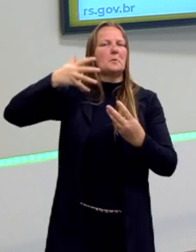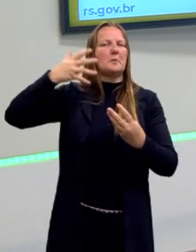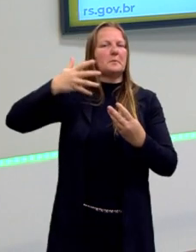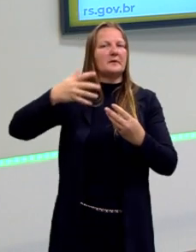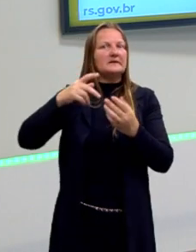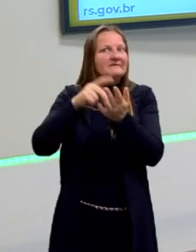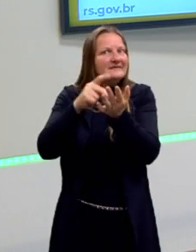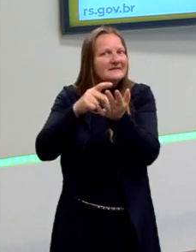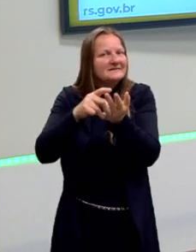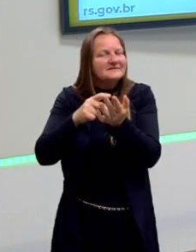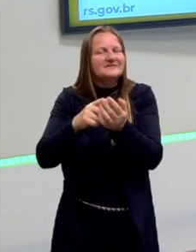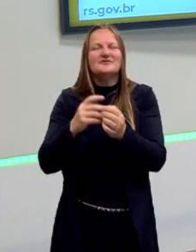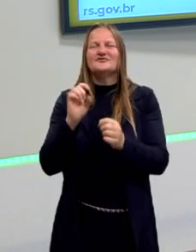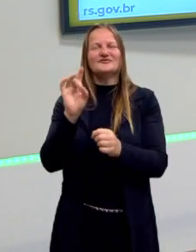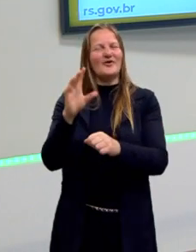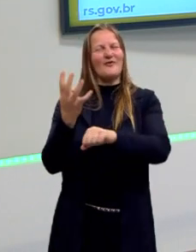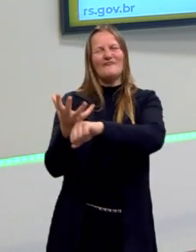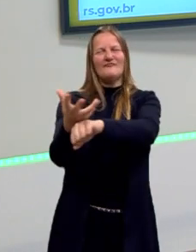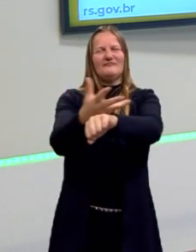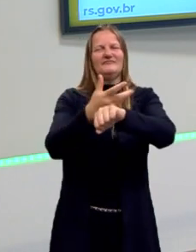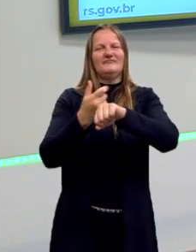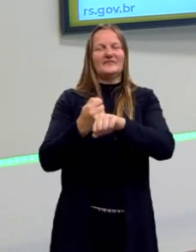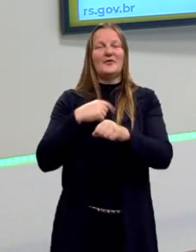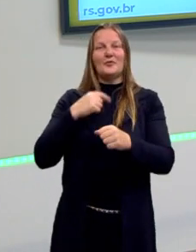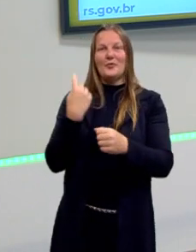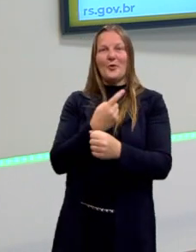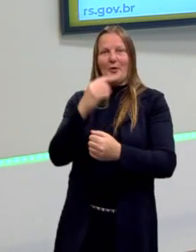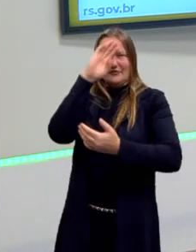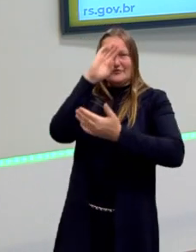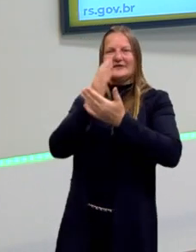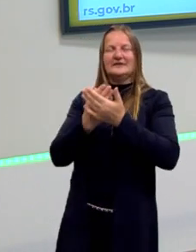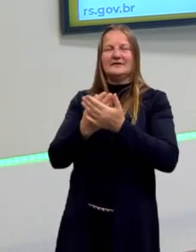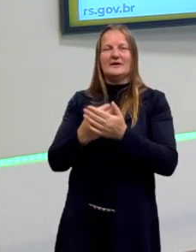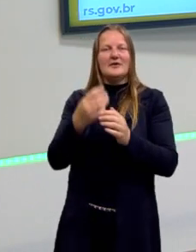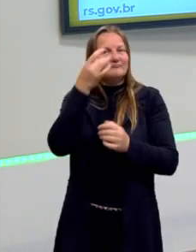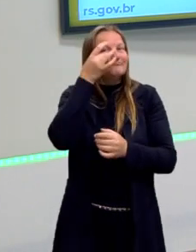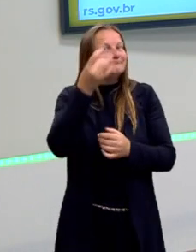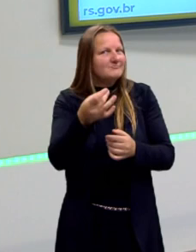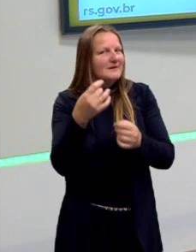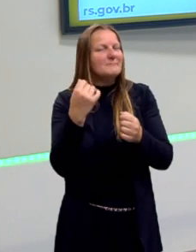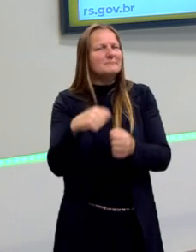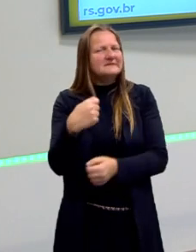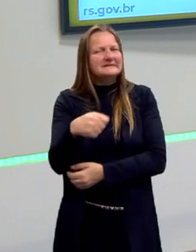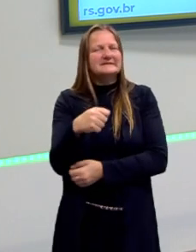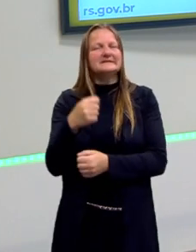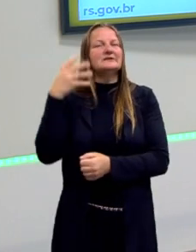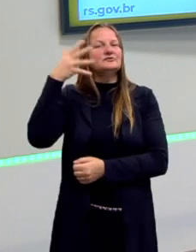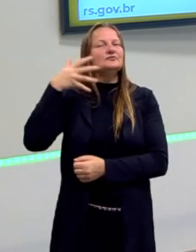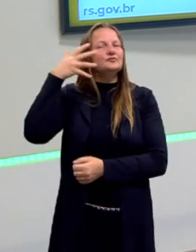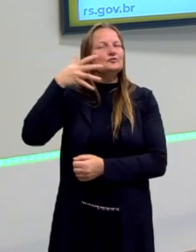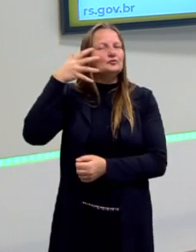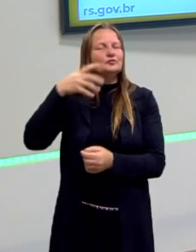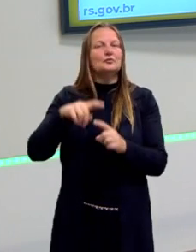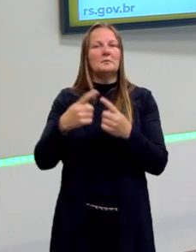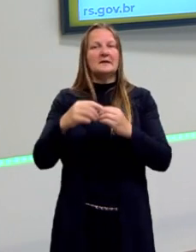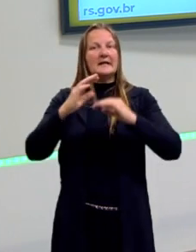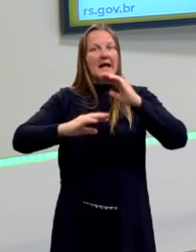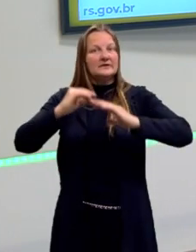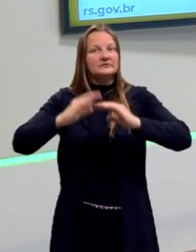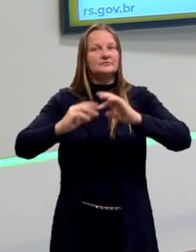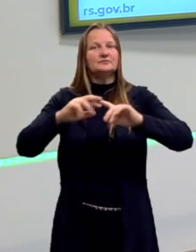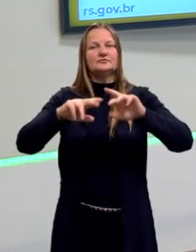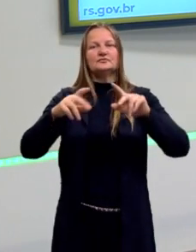discursos de convencimento. Por isso é importante nós prestarmos atenção, não só nos discursos políticos, mas em todos